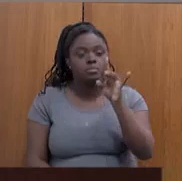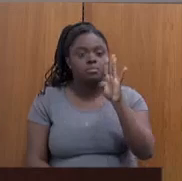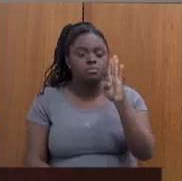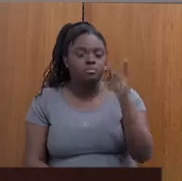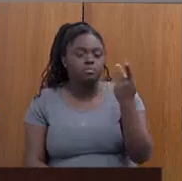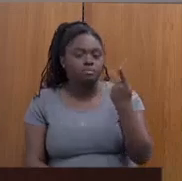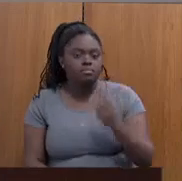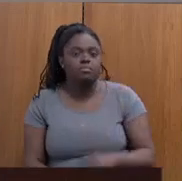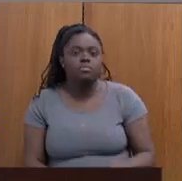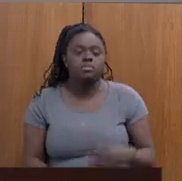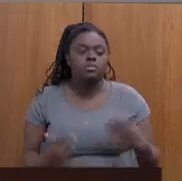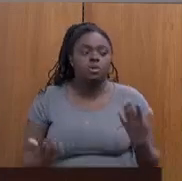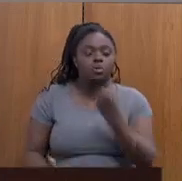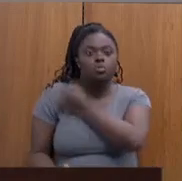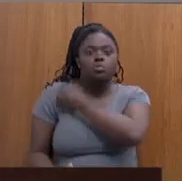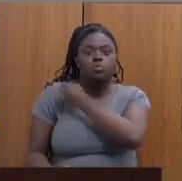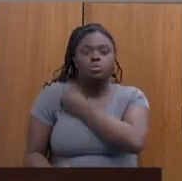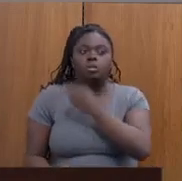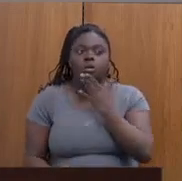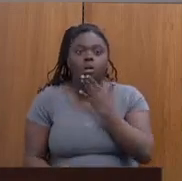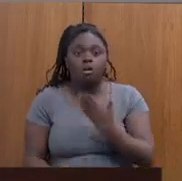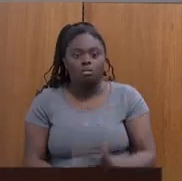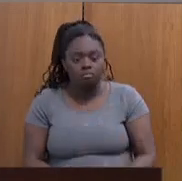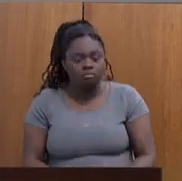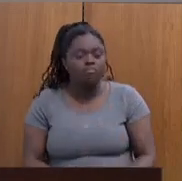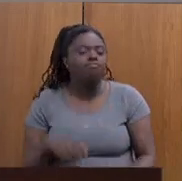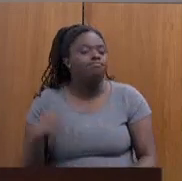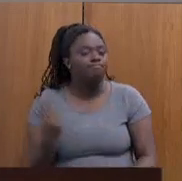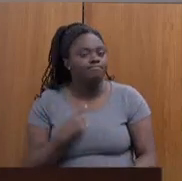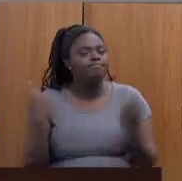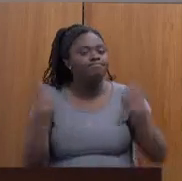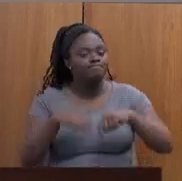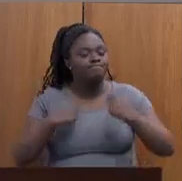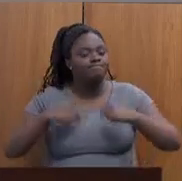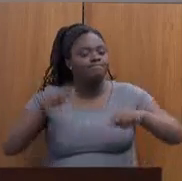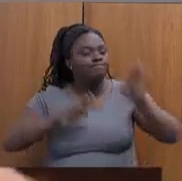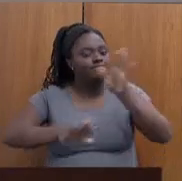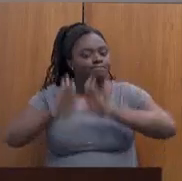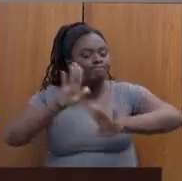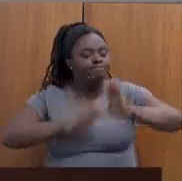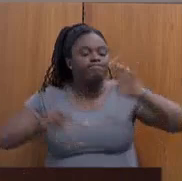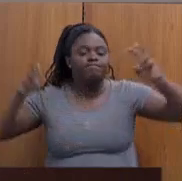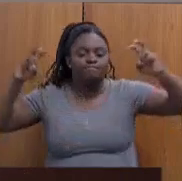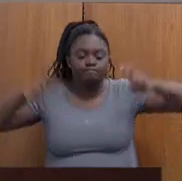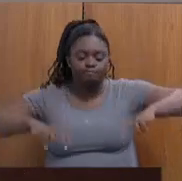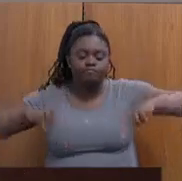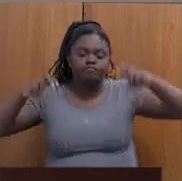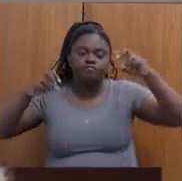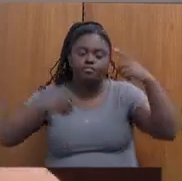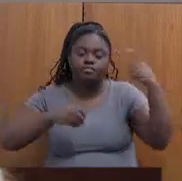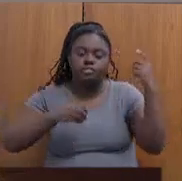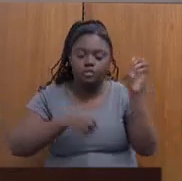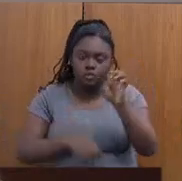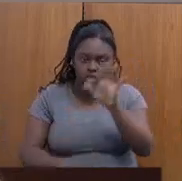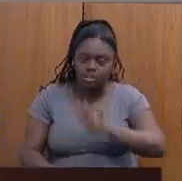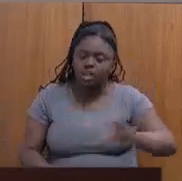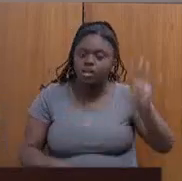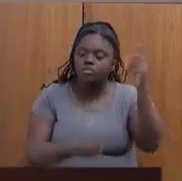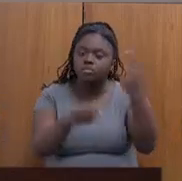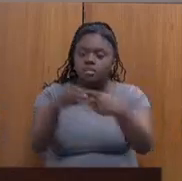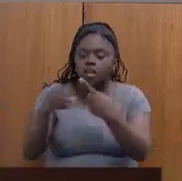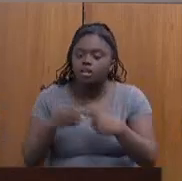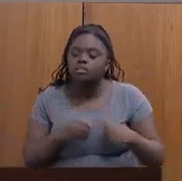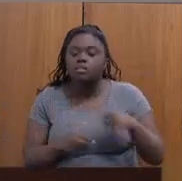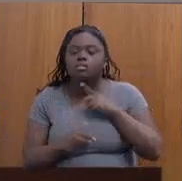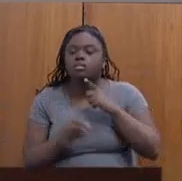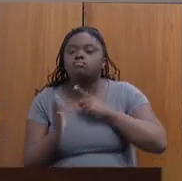Então, isso é um número assustador mesmo. E nós temos que ter o cuidado de sentar o Estado, os municípios e ter metodologias